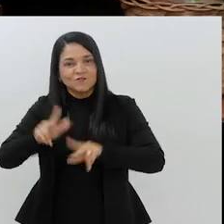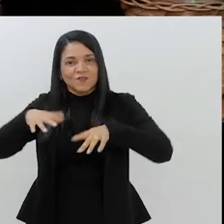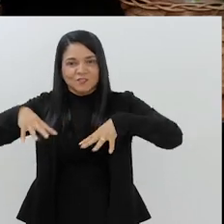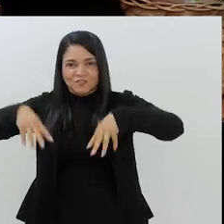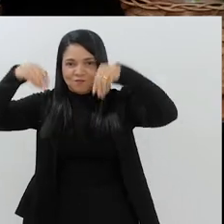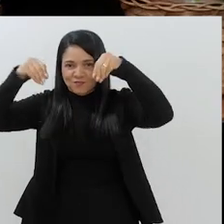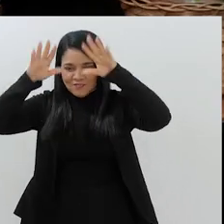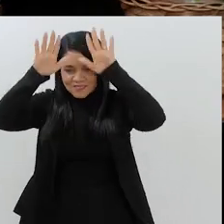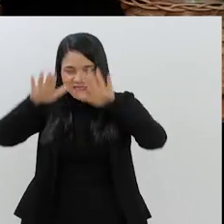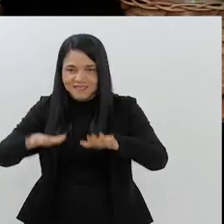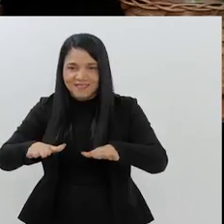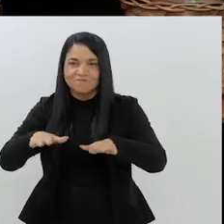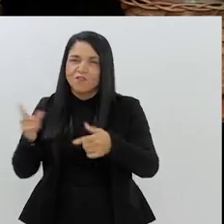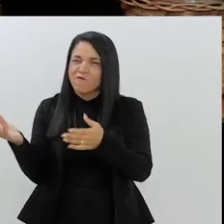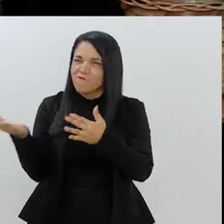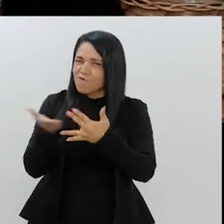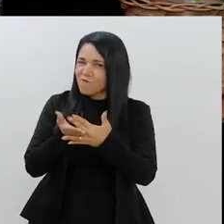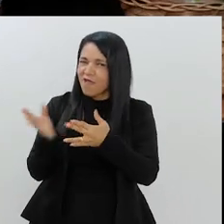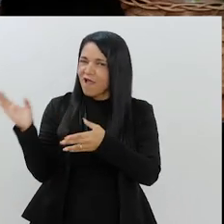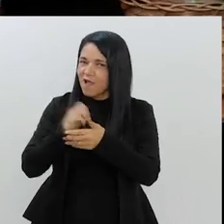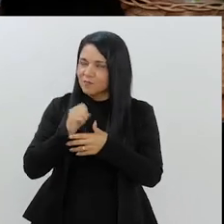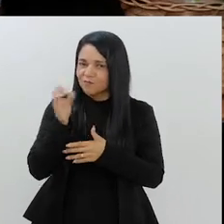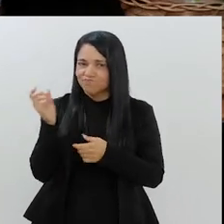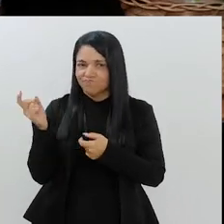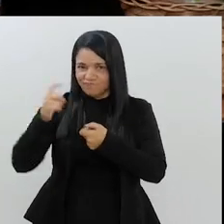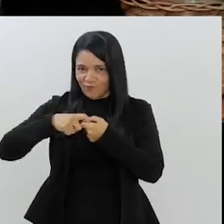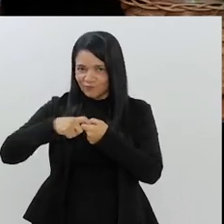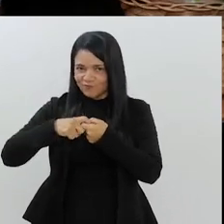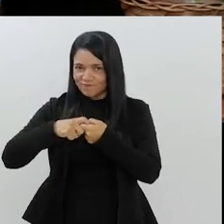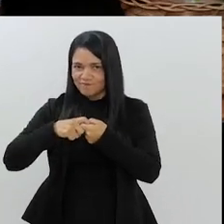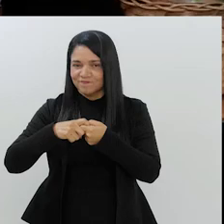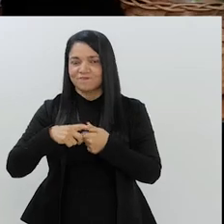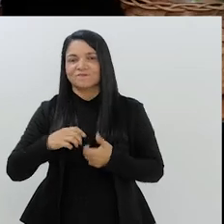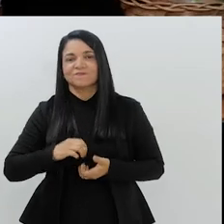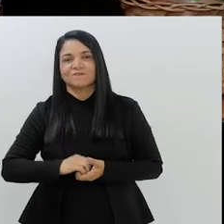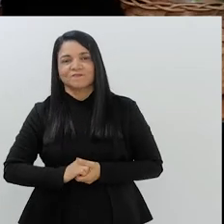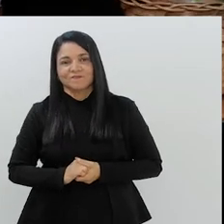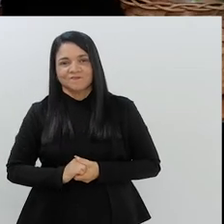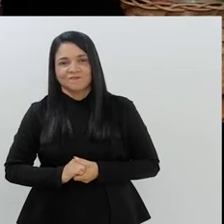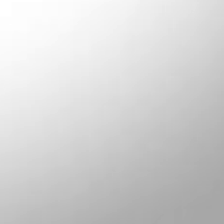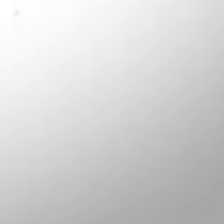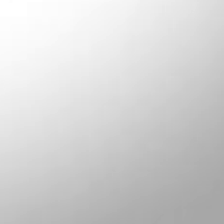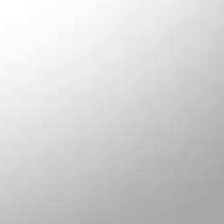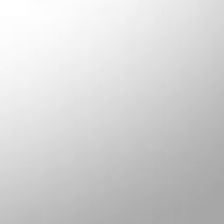mesquita. Certo. Mas nós vamos no intervalo rapidinho e já voltamos.